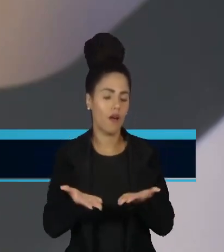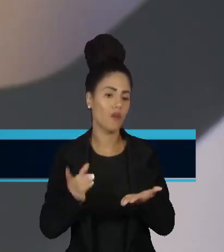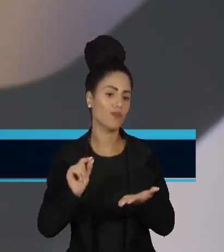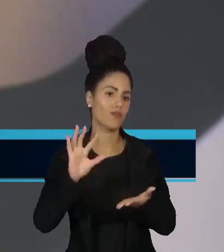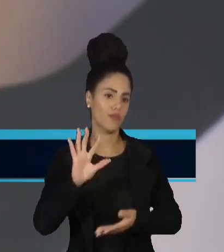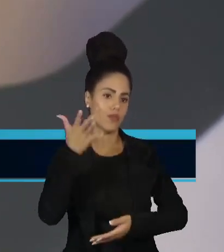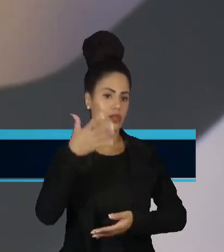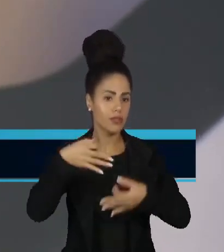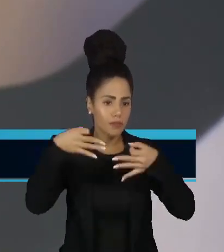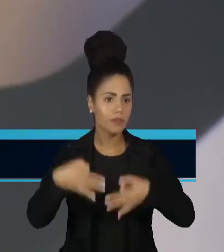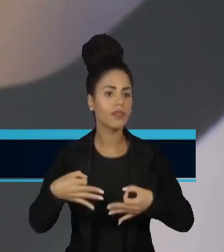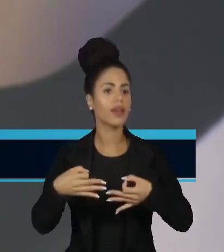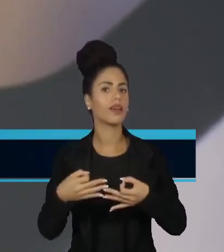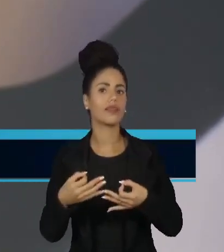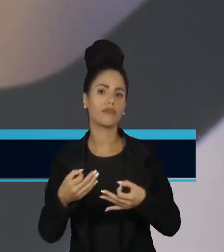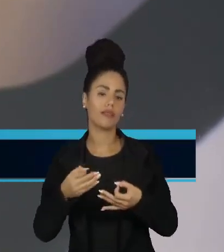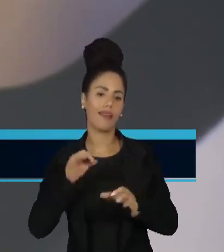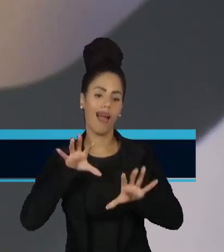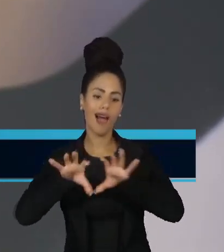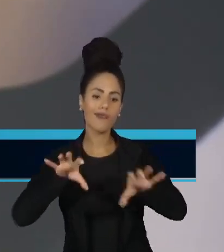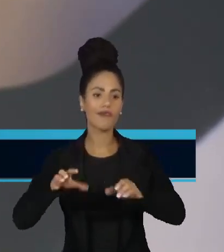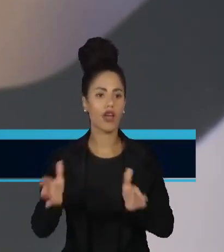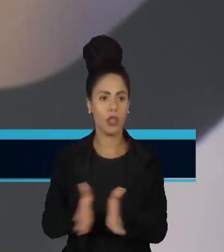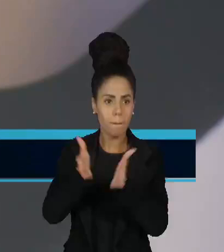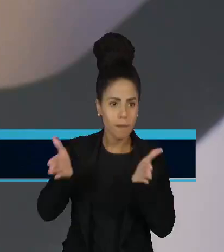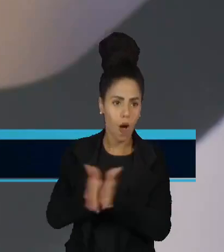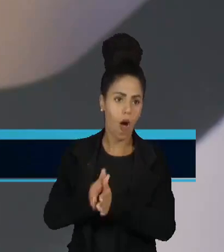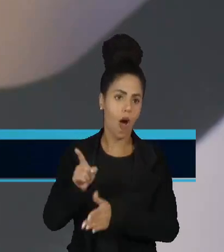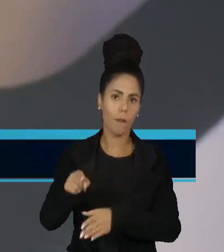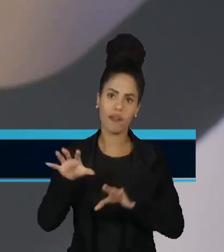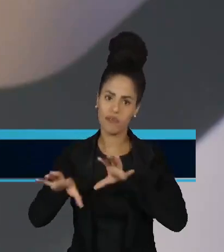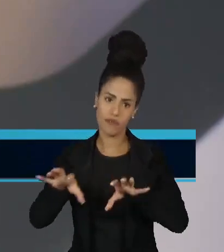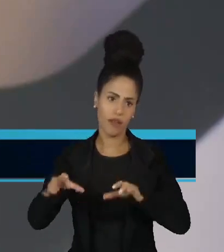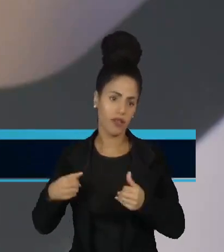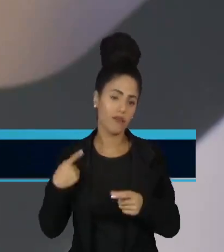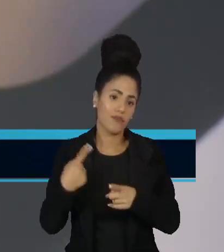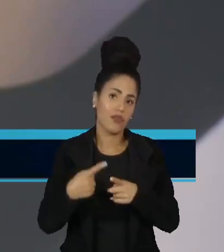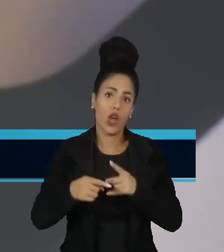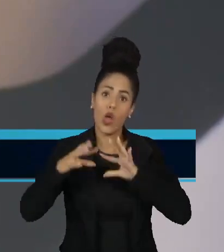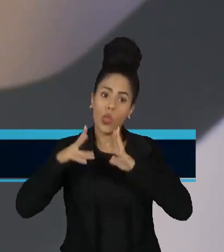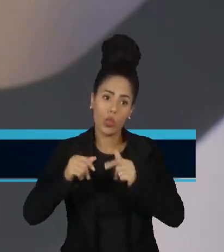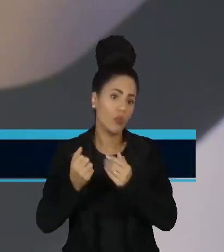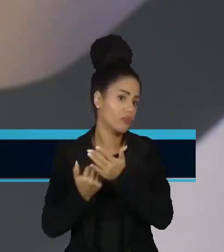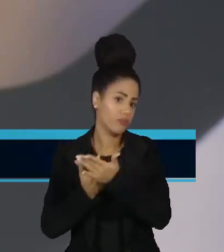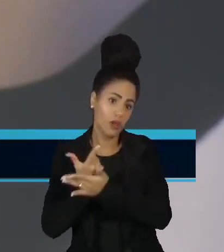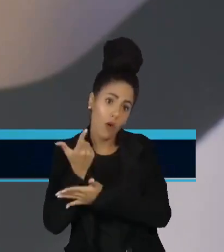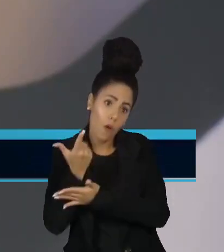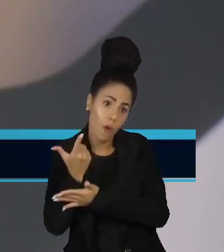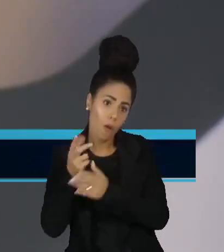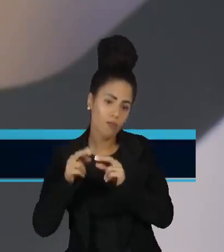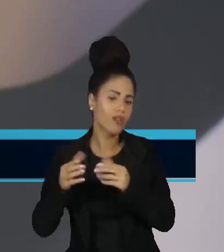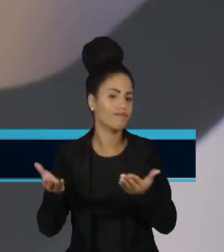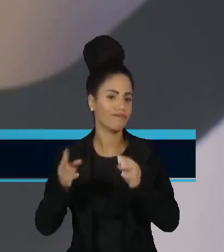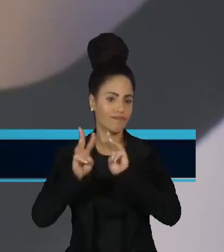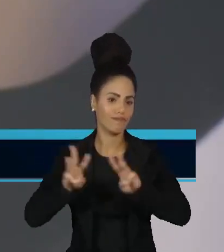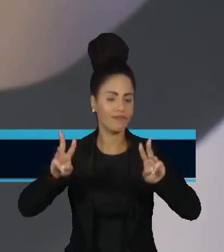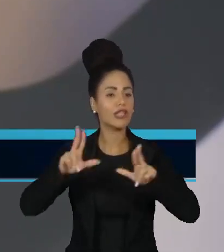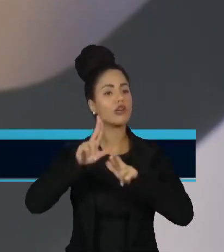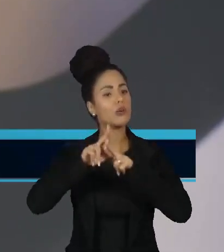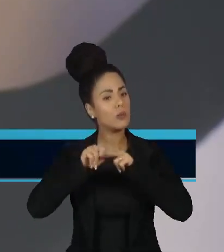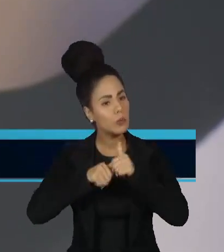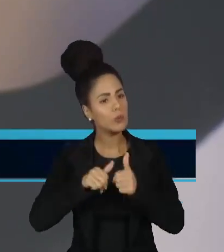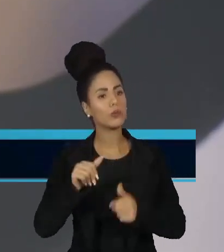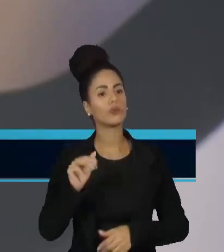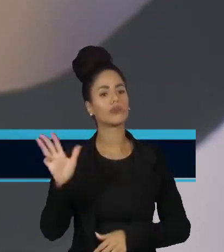atinge fortemente a classe média, média baixa e média alta. Todo mundo faz compra nesses sites e, por isso, o Lula diz que a